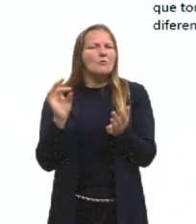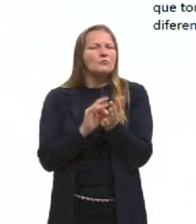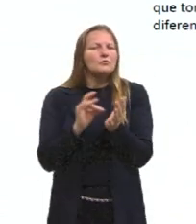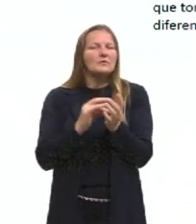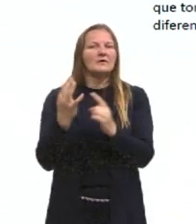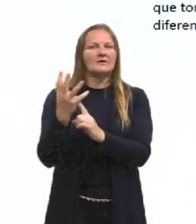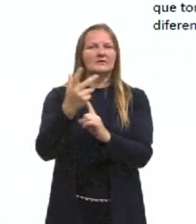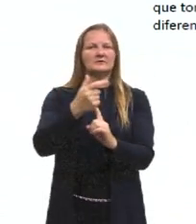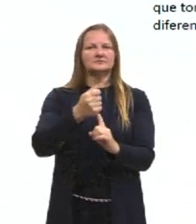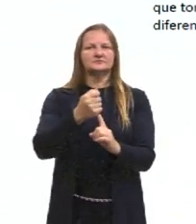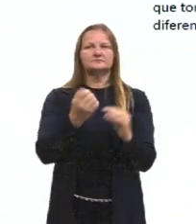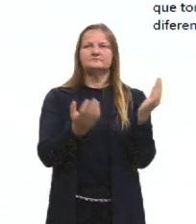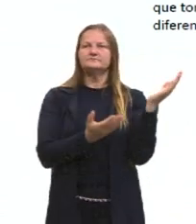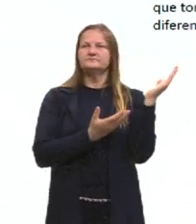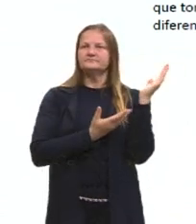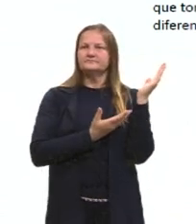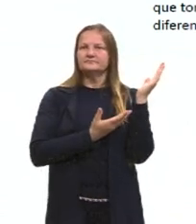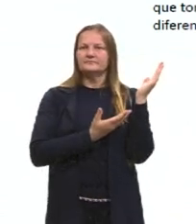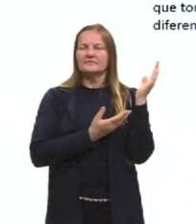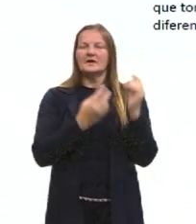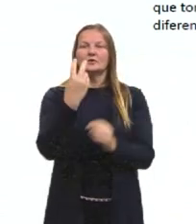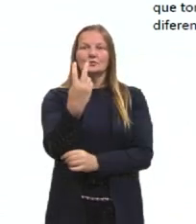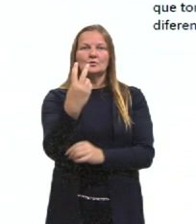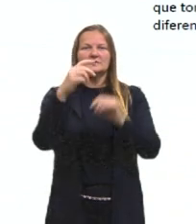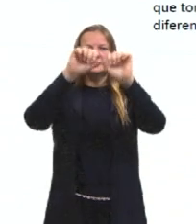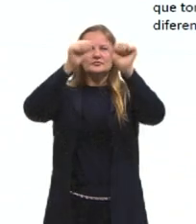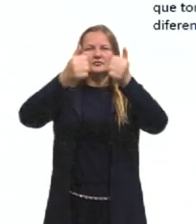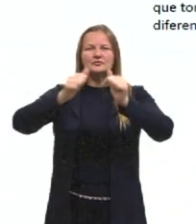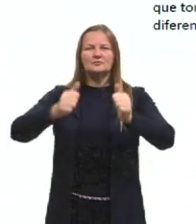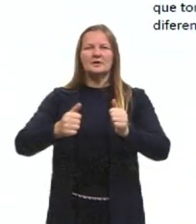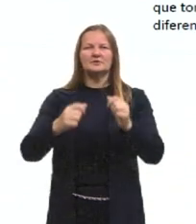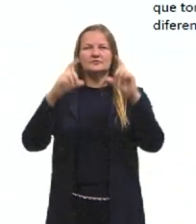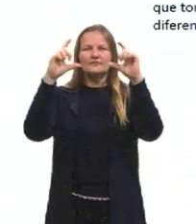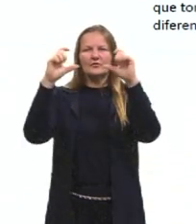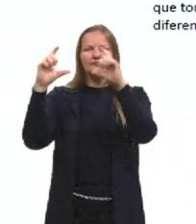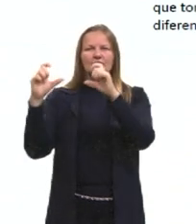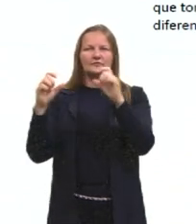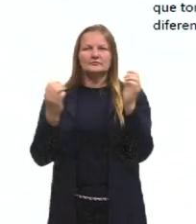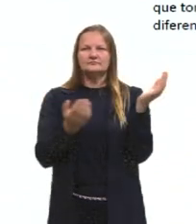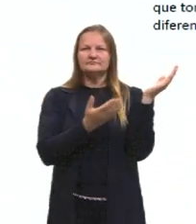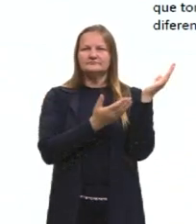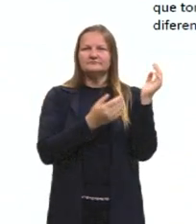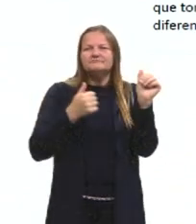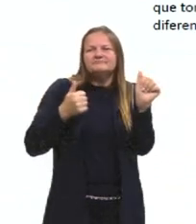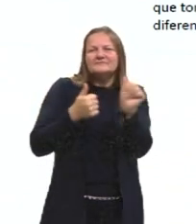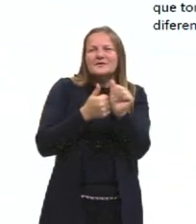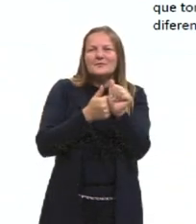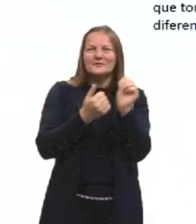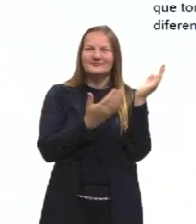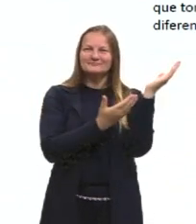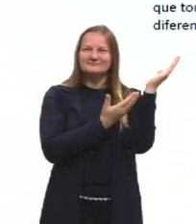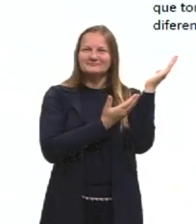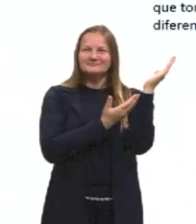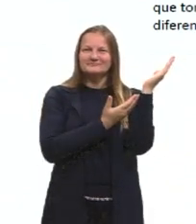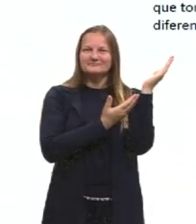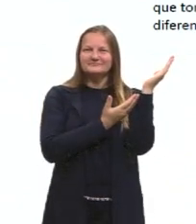arte. Aí nós temos aqui duas imagens nesse slide. Vou pedir para a câmera ali acompanhar.